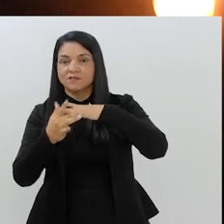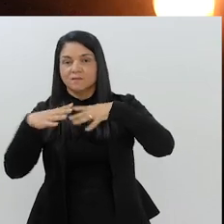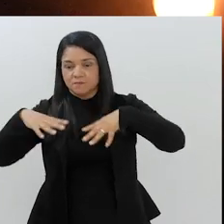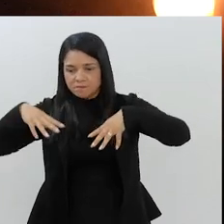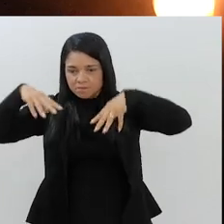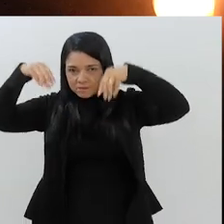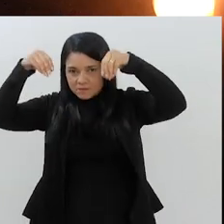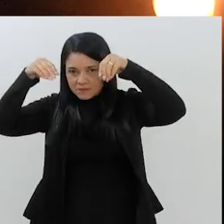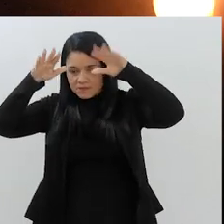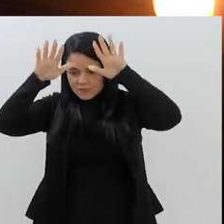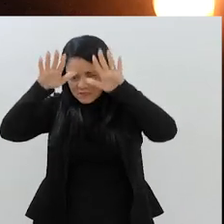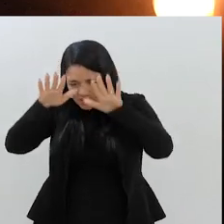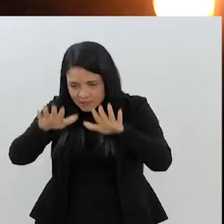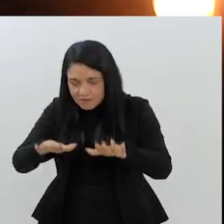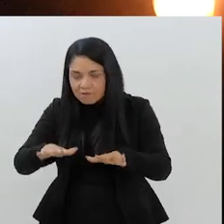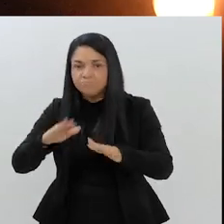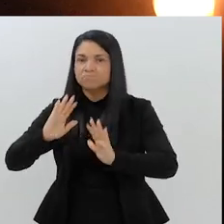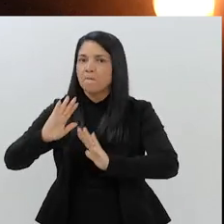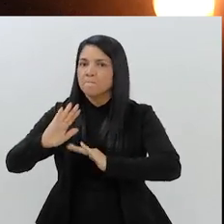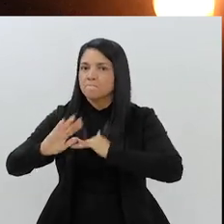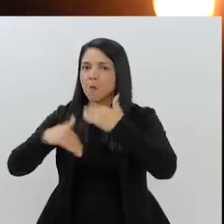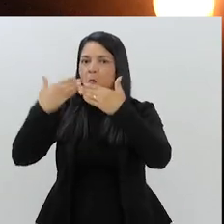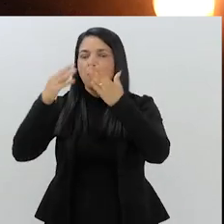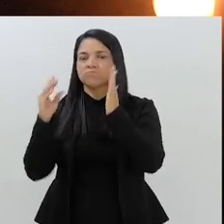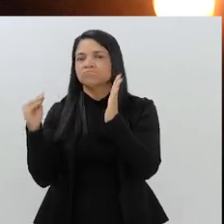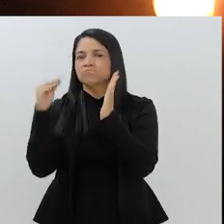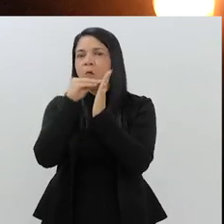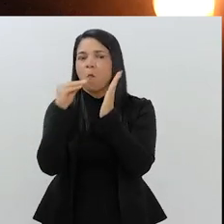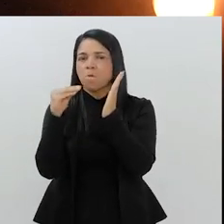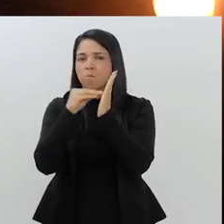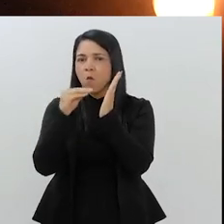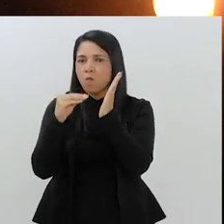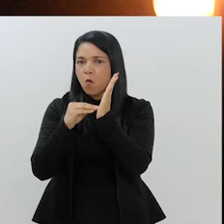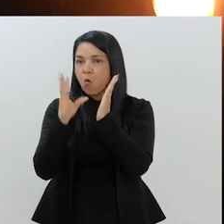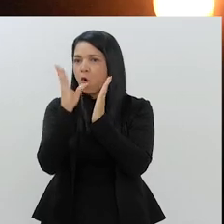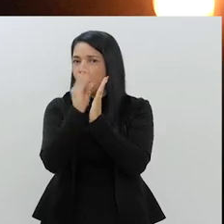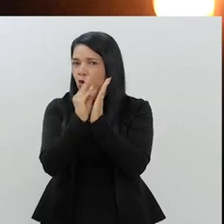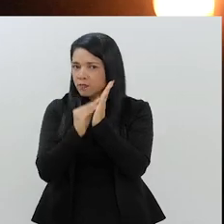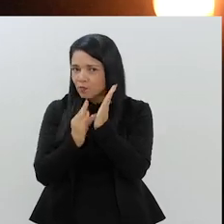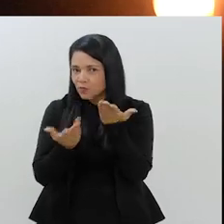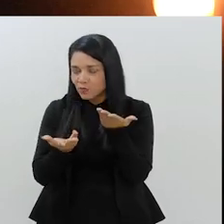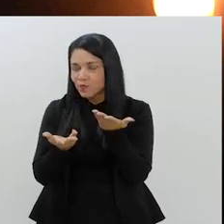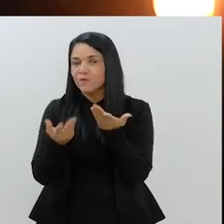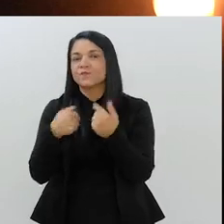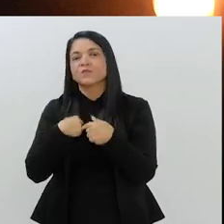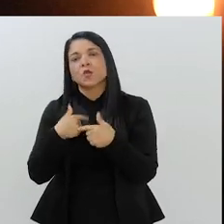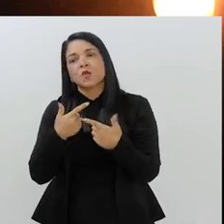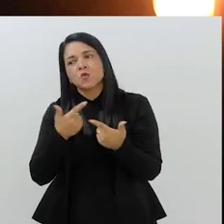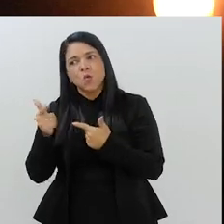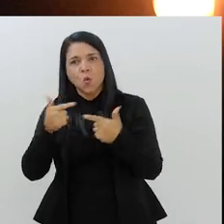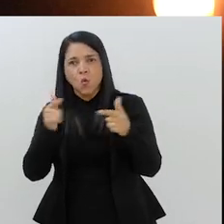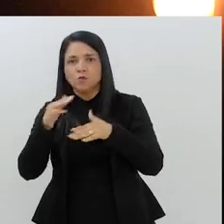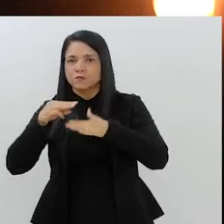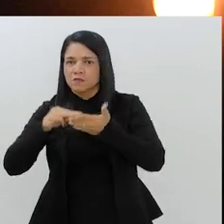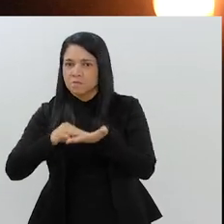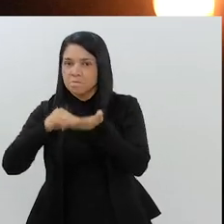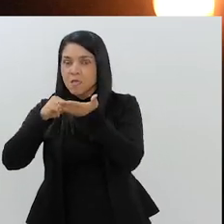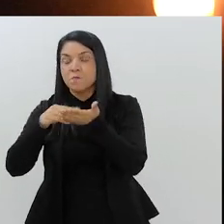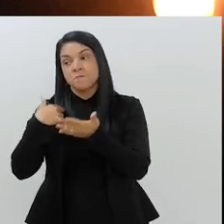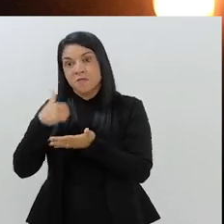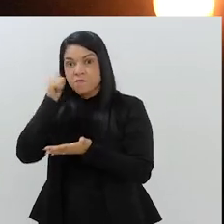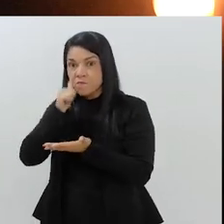fazer com que as mídias sociais da Mesquita tenham um avanço. E para isso, é claro, conto com a ajuda de